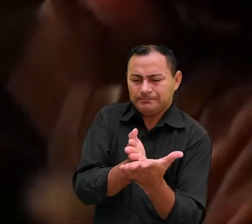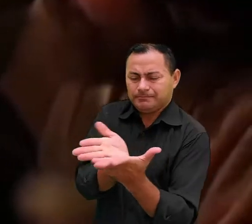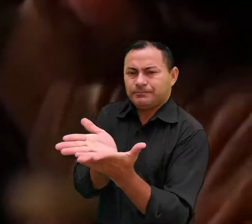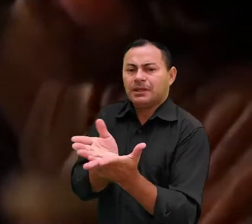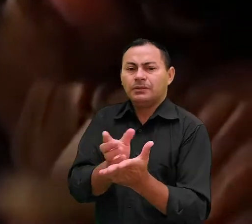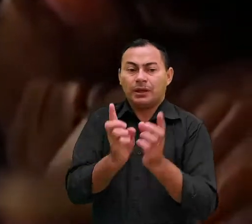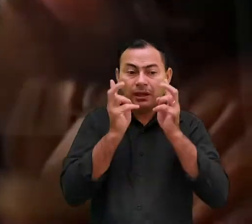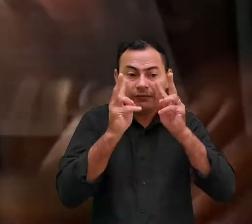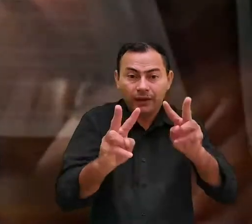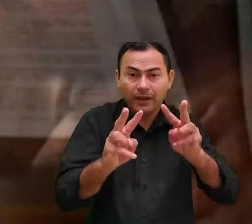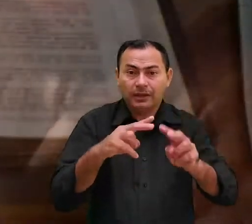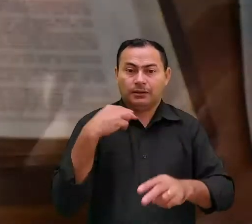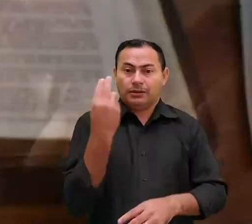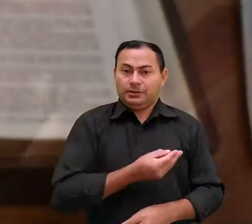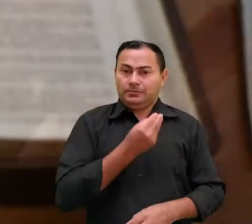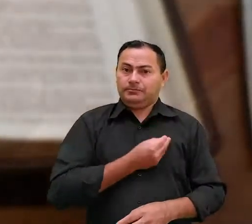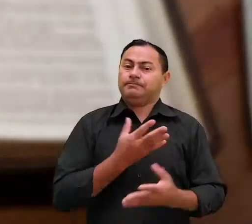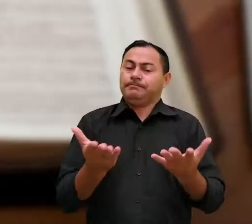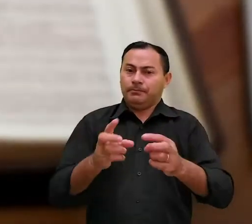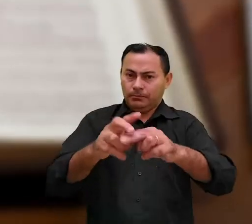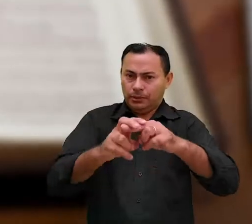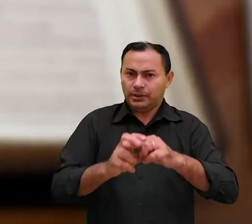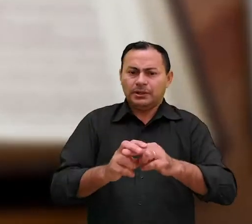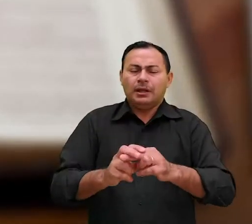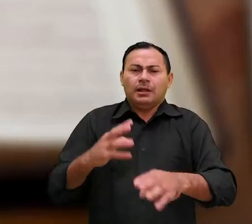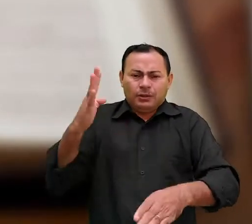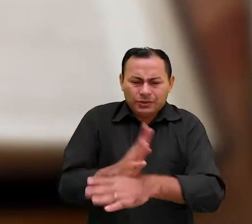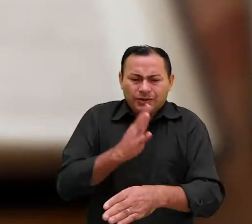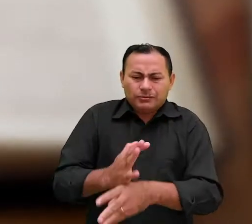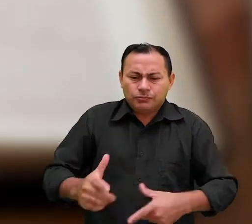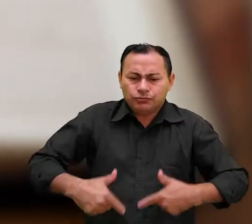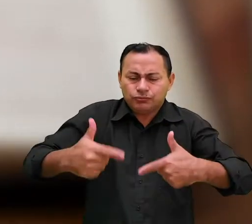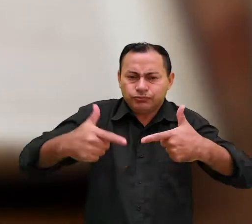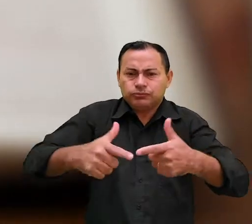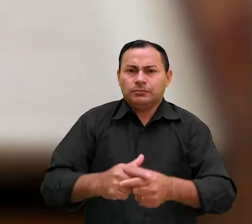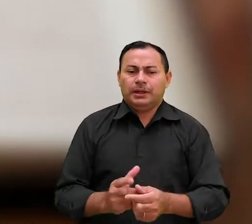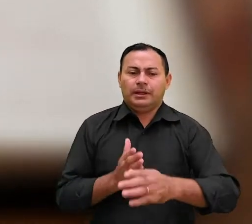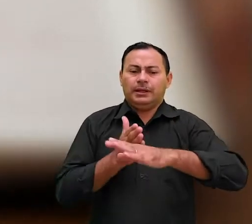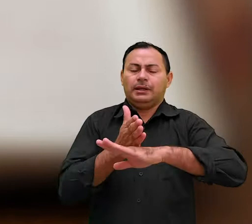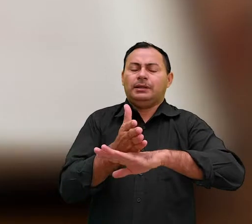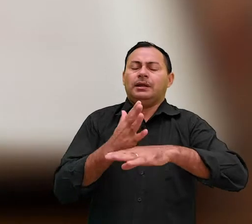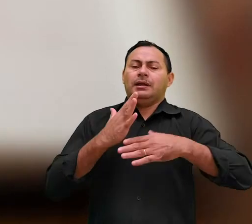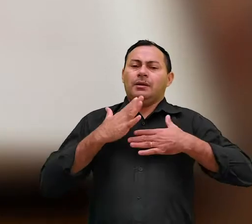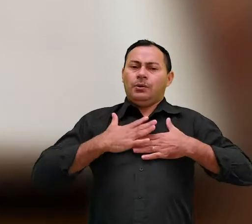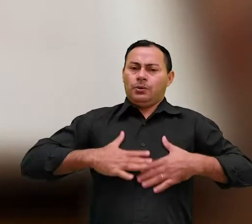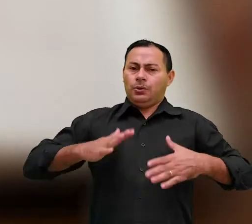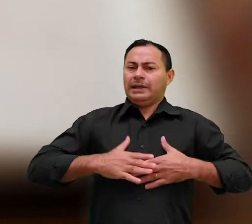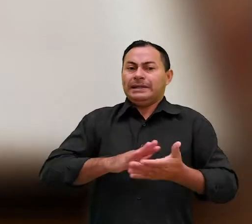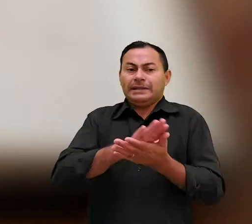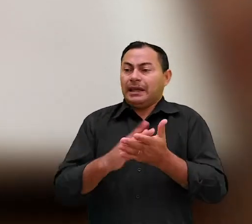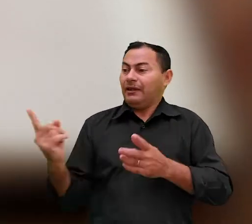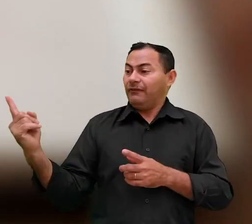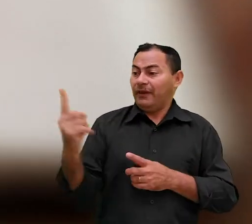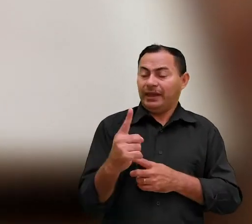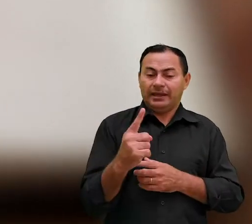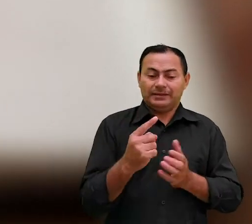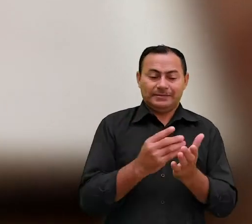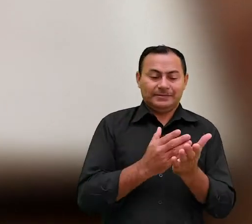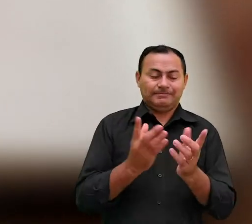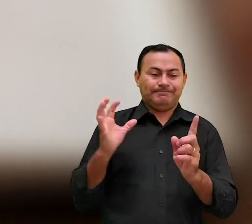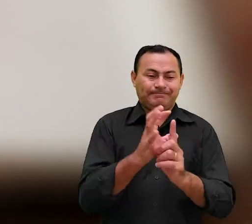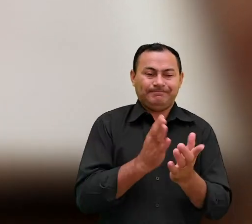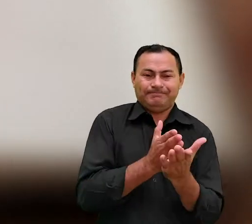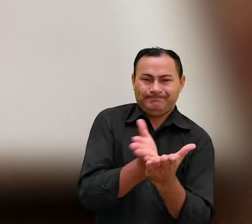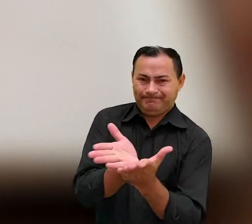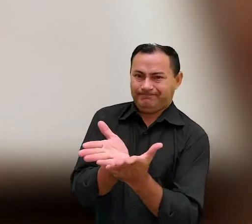desvie por causa do que vê em nossa vida. Portanto, esforcemos-nos por entrar nesse descanso, para que ninguém venha a cair,